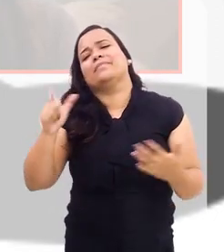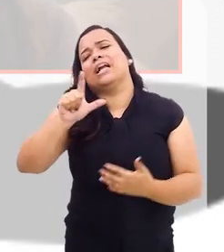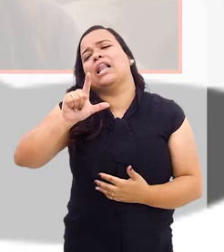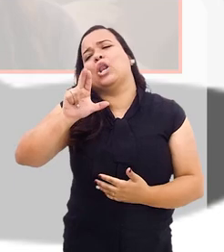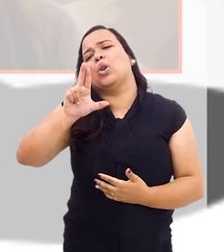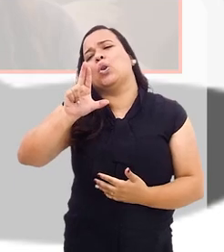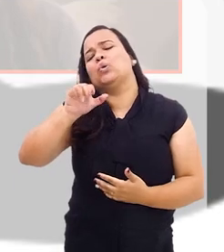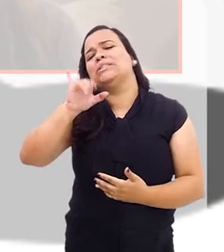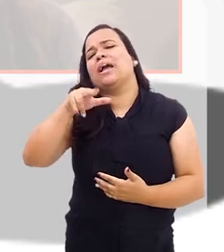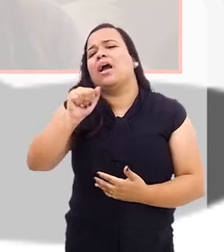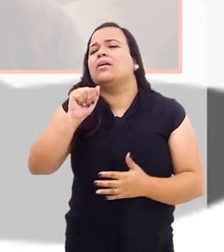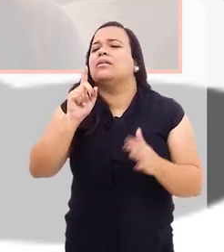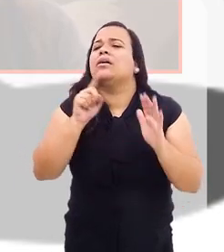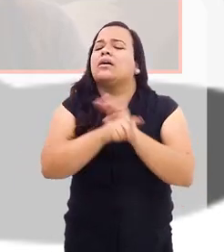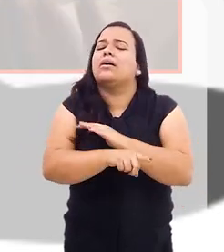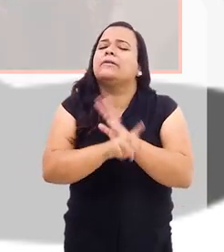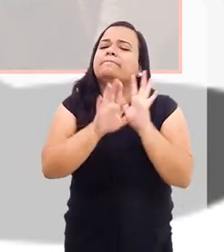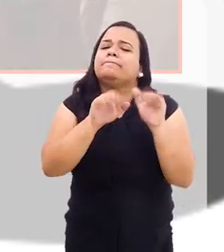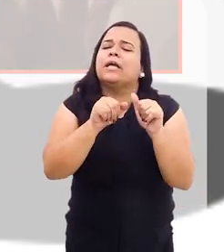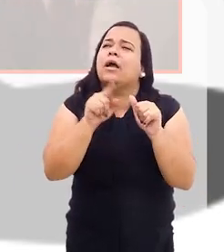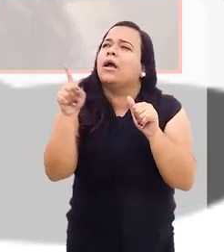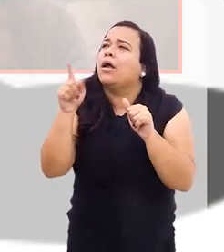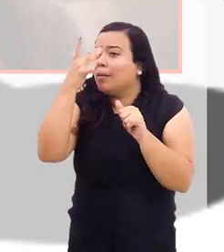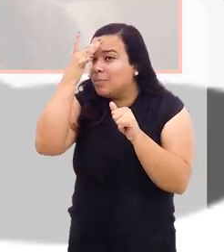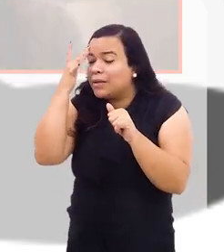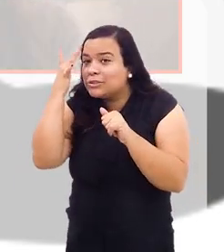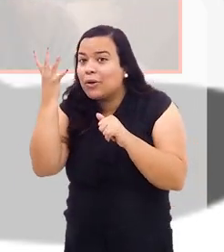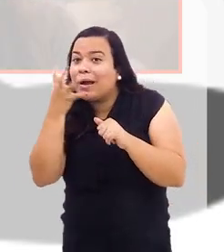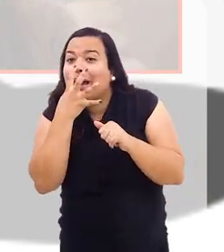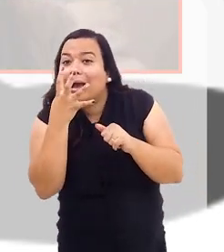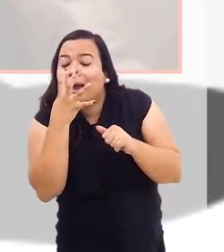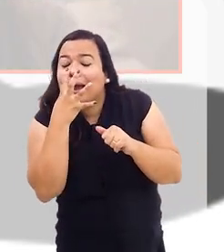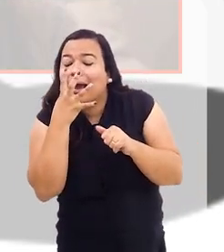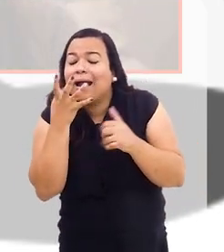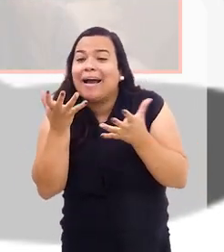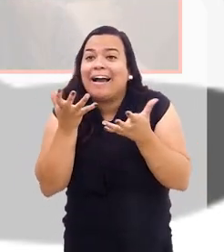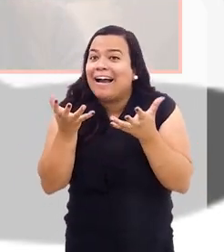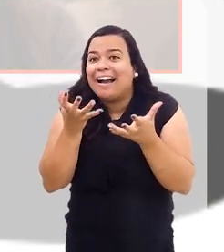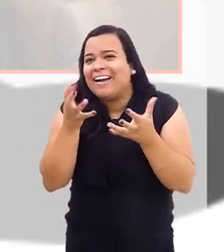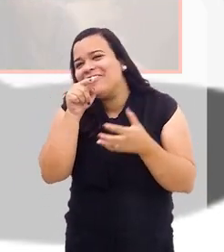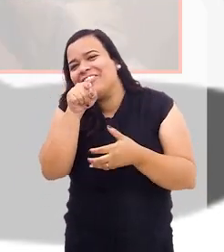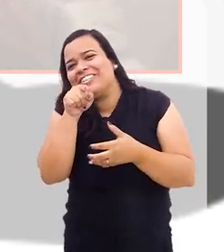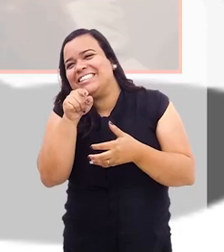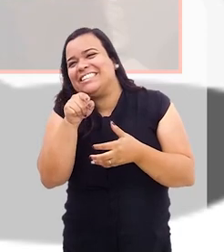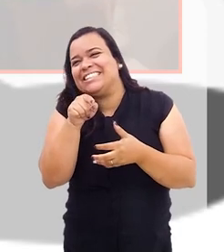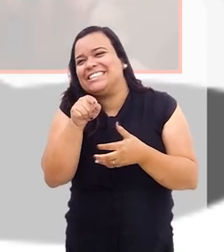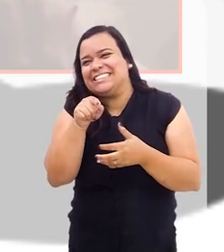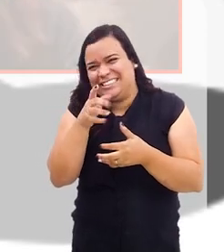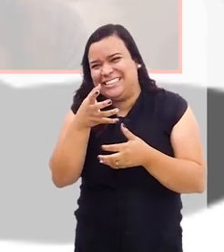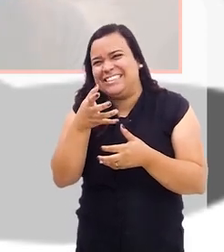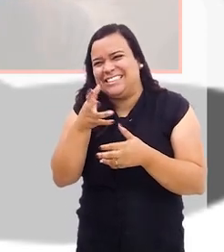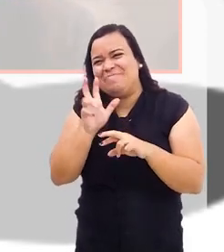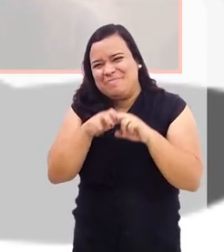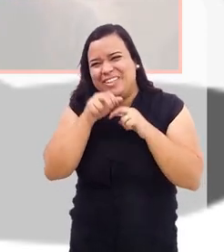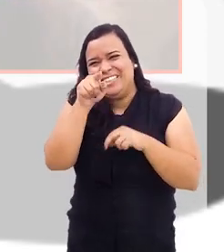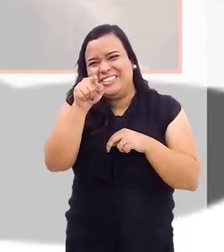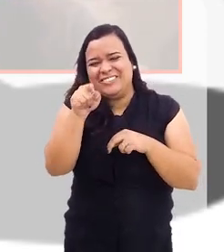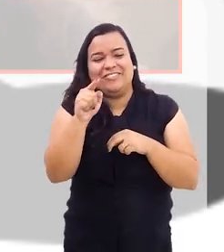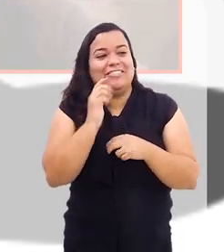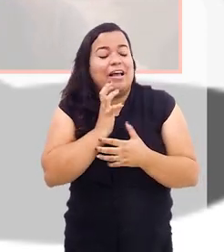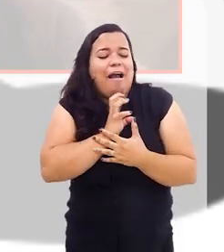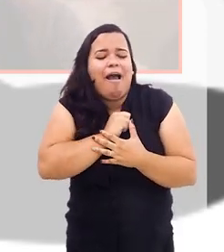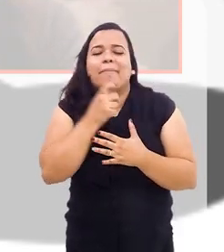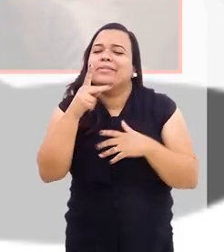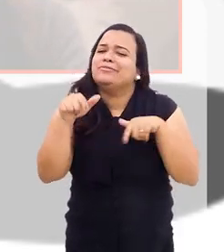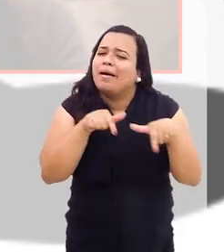Luciana, onde que o nosso espectador, que está encantado com você, e pelo seu encantamento justamente com as